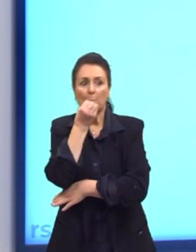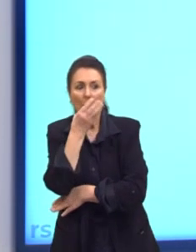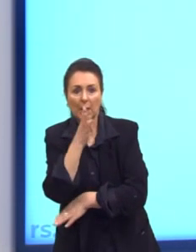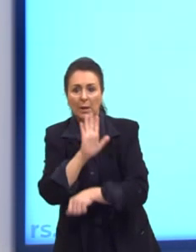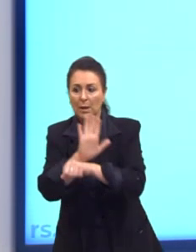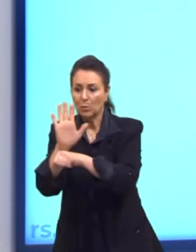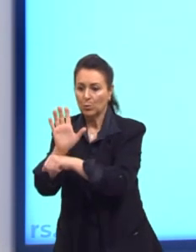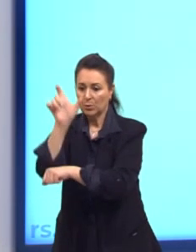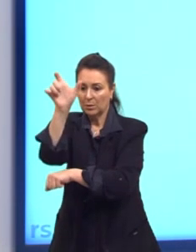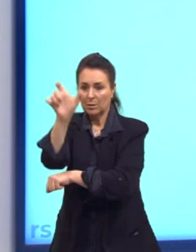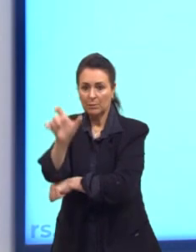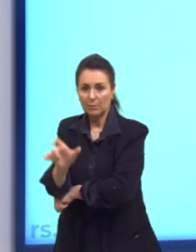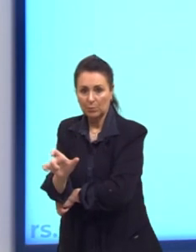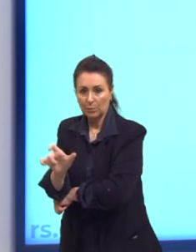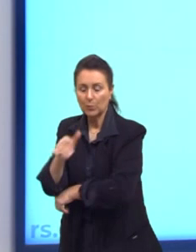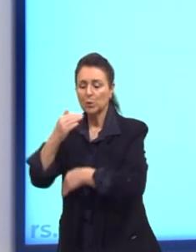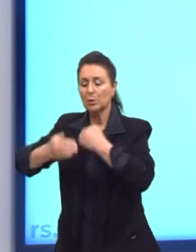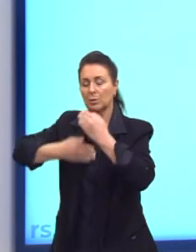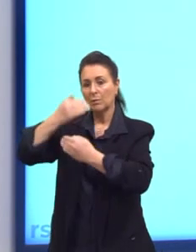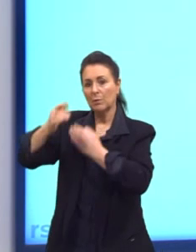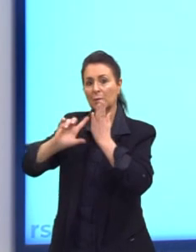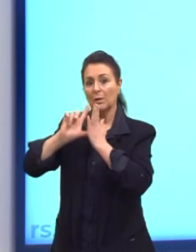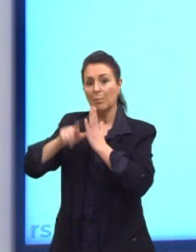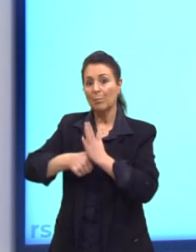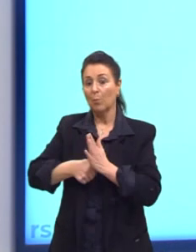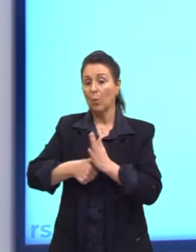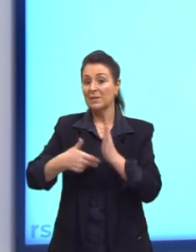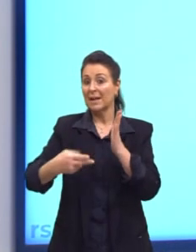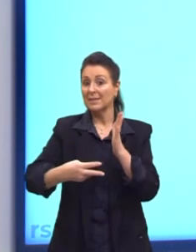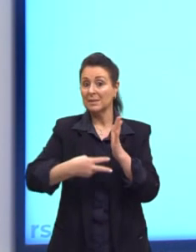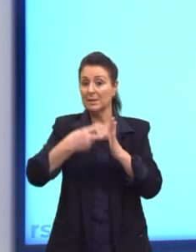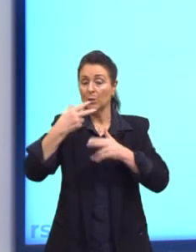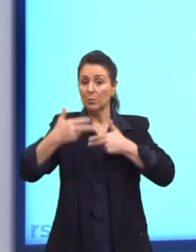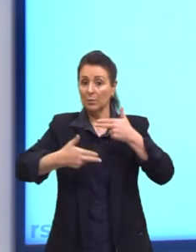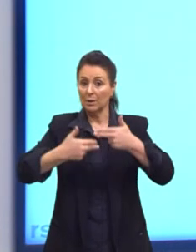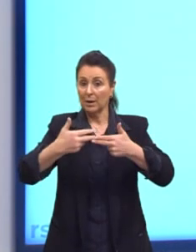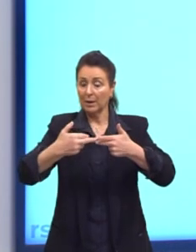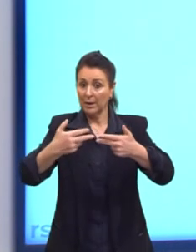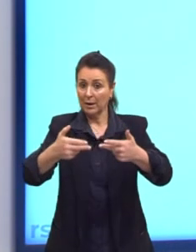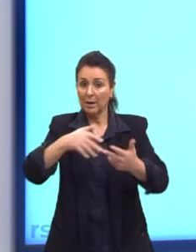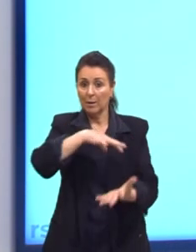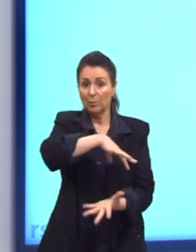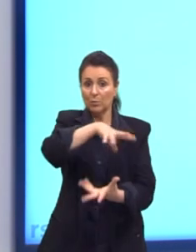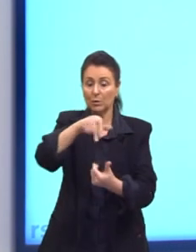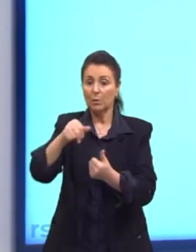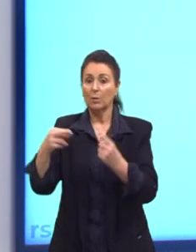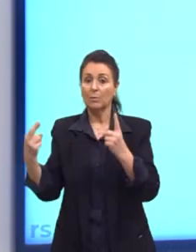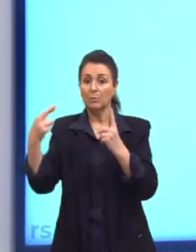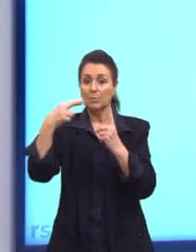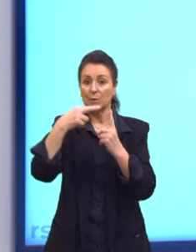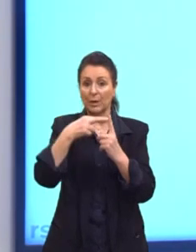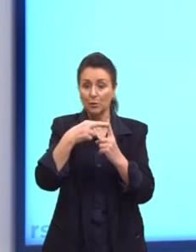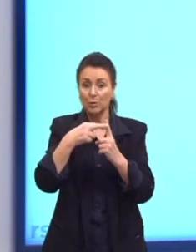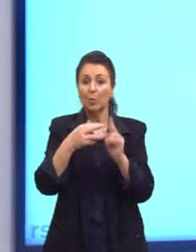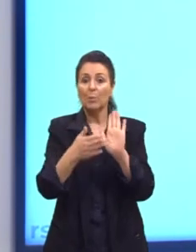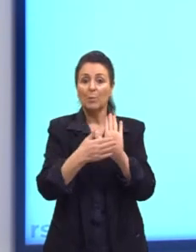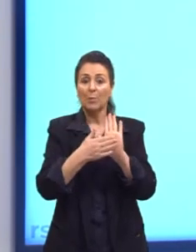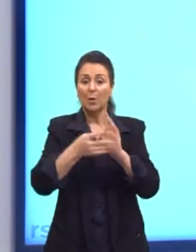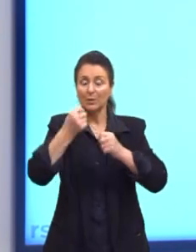como foi definido, se desenvolveu após a Segunda Guerra Mundial, tendo como importante referência o keynesianismo,